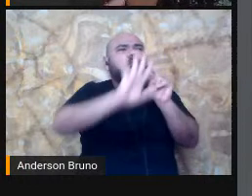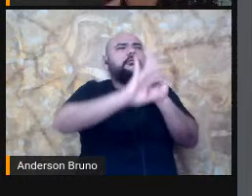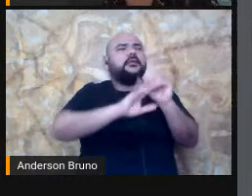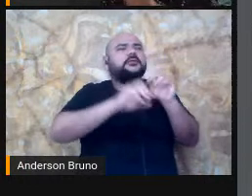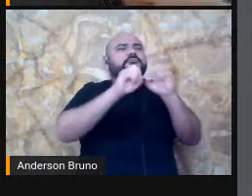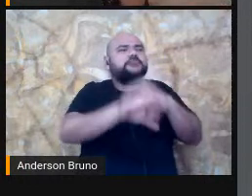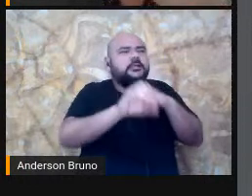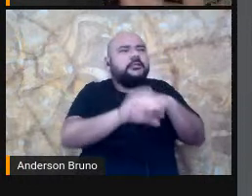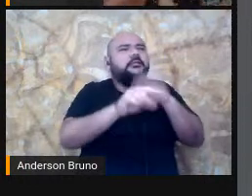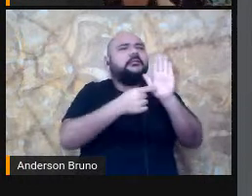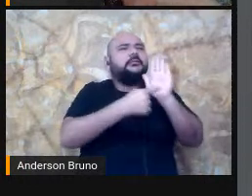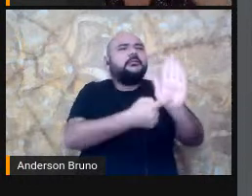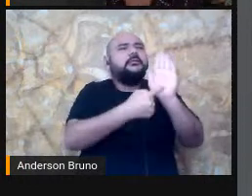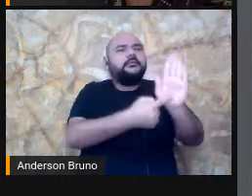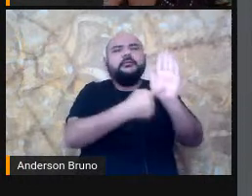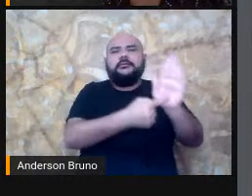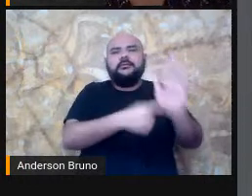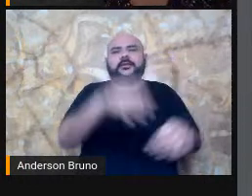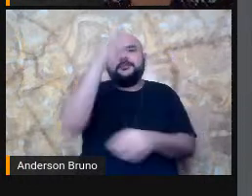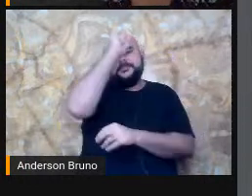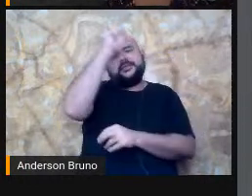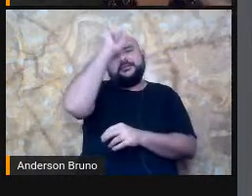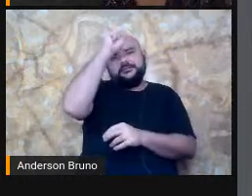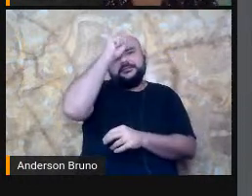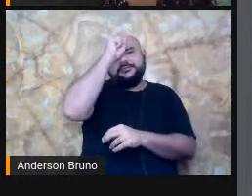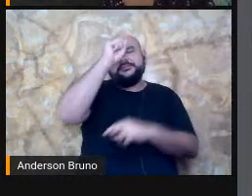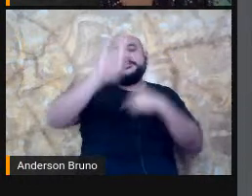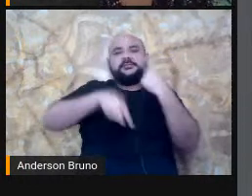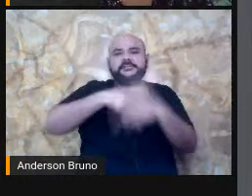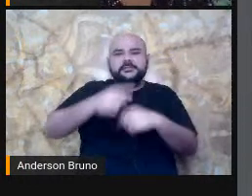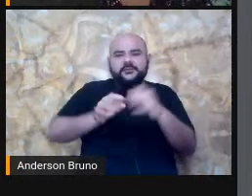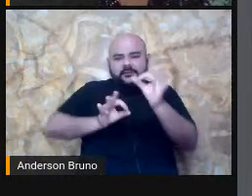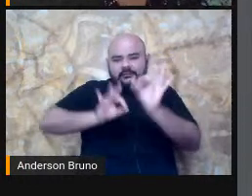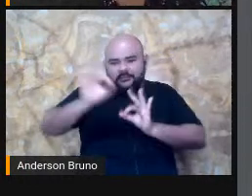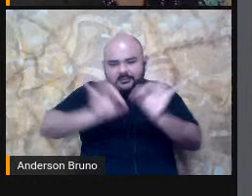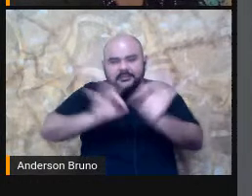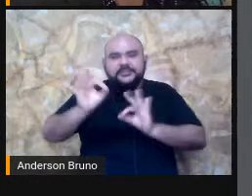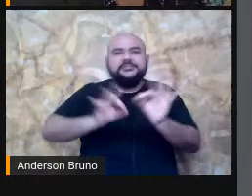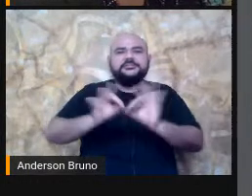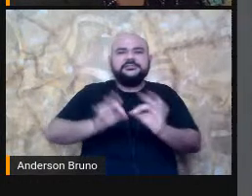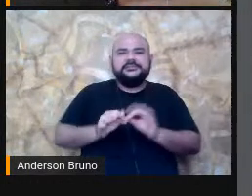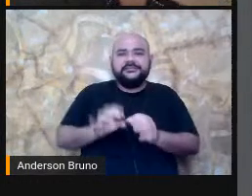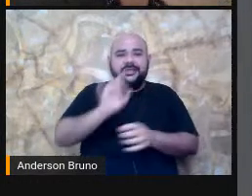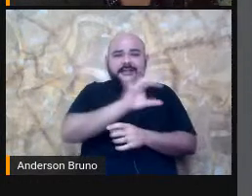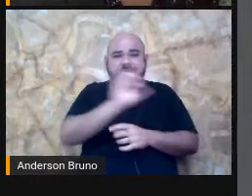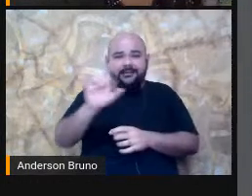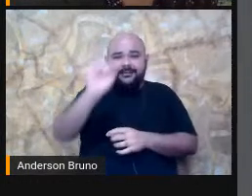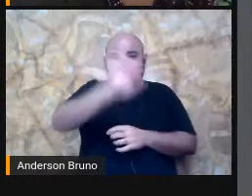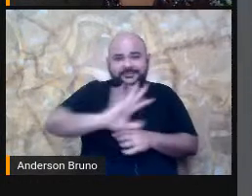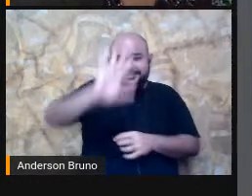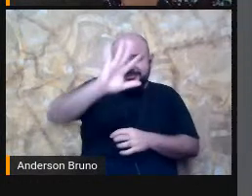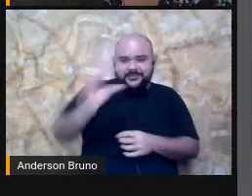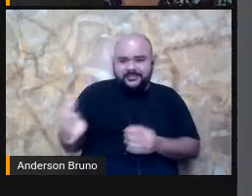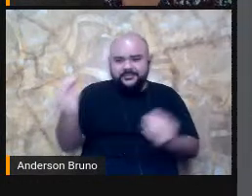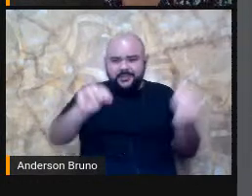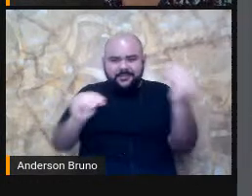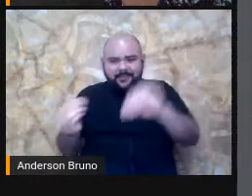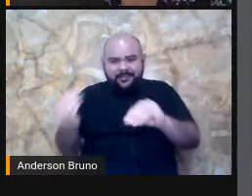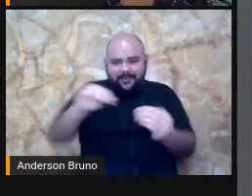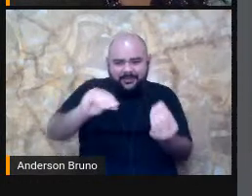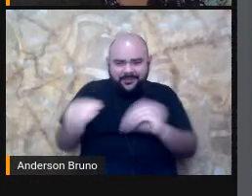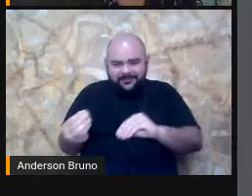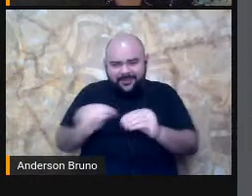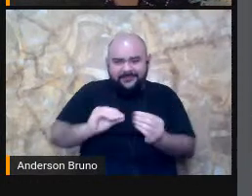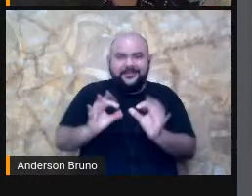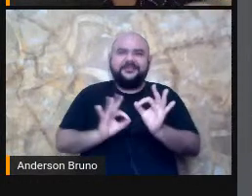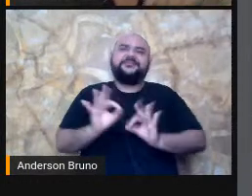Categorizando E arrumando Esse material Digamos assim Pode